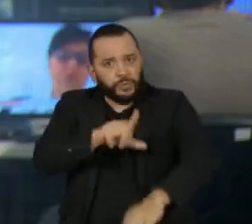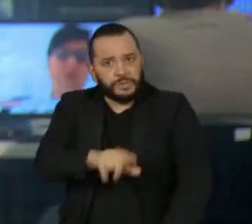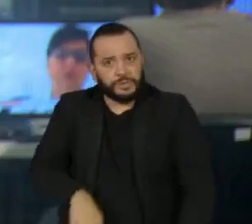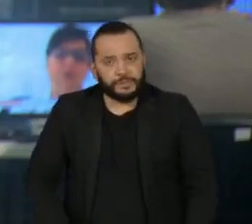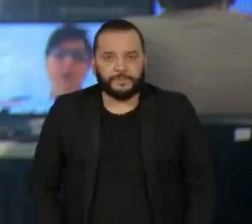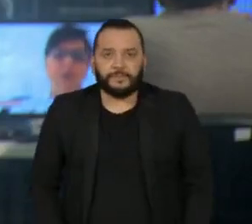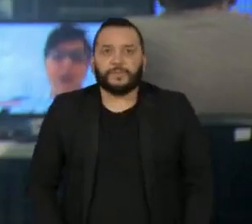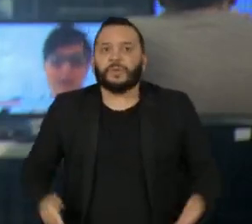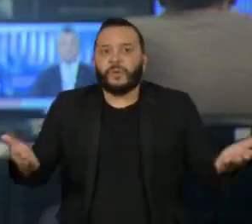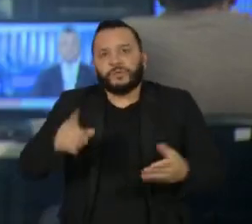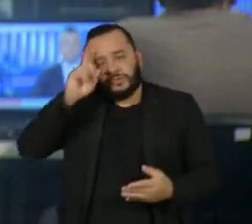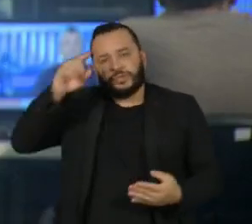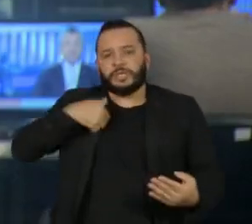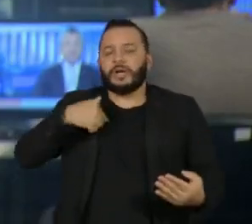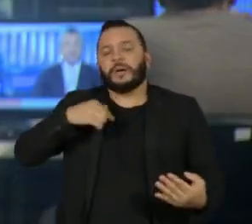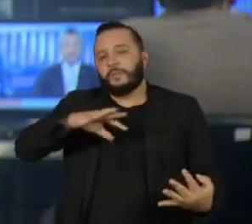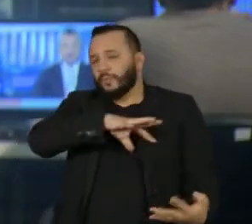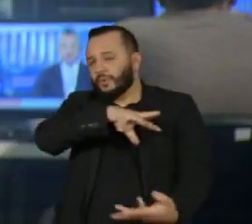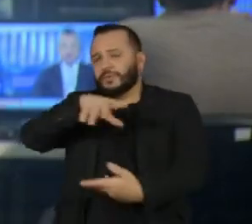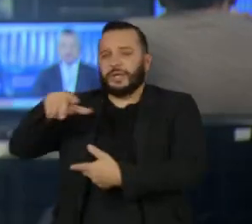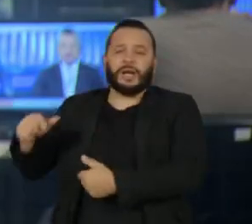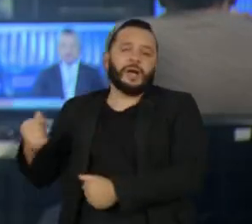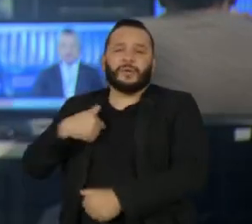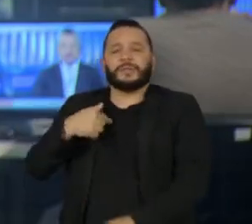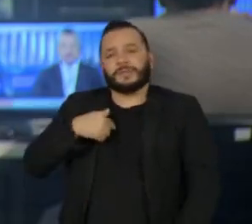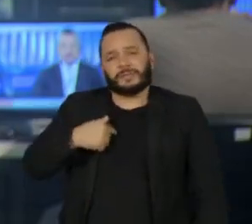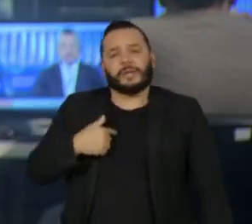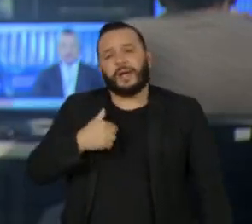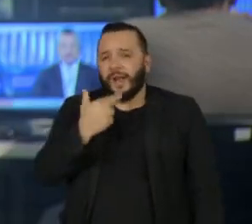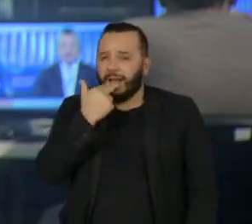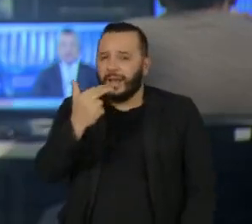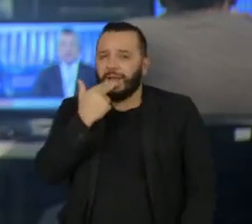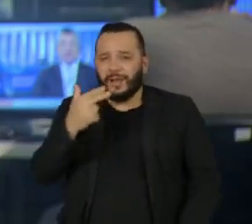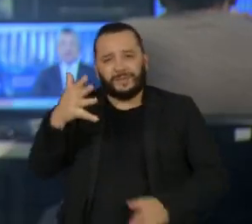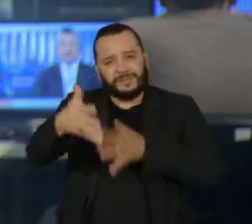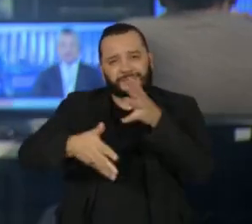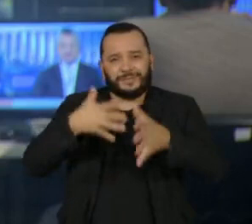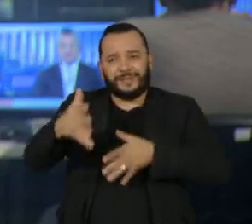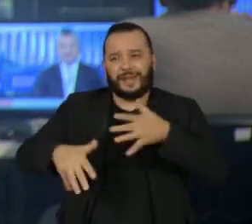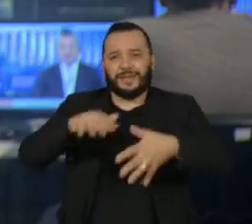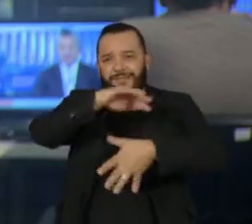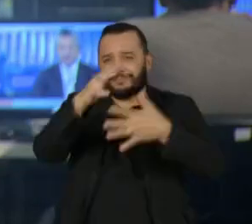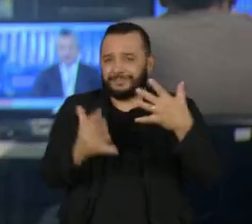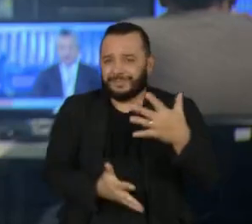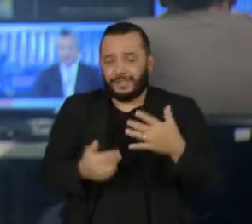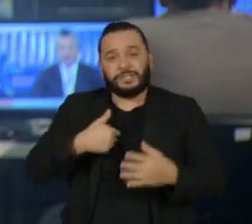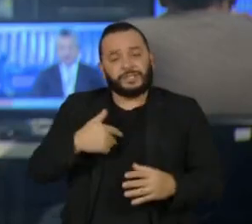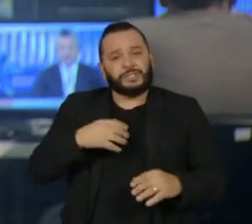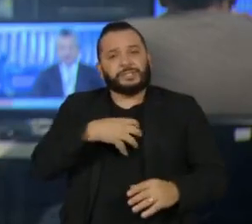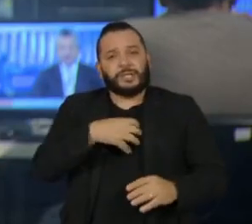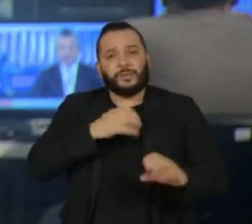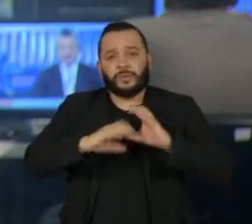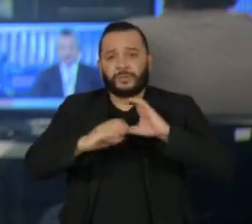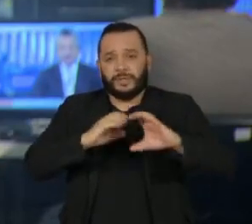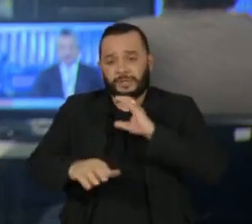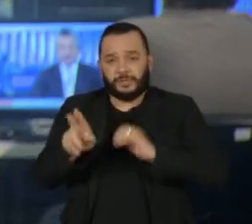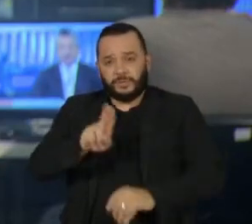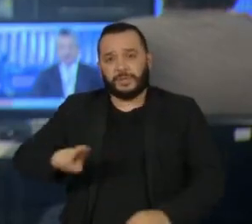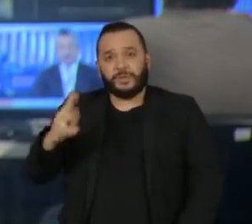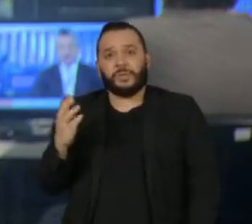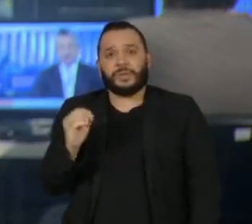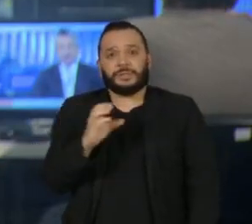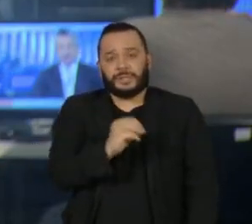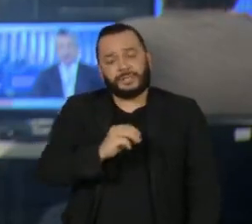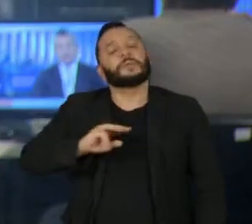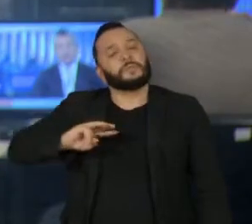Hoje é o Dia Mundial da Linguagem de Sinais. Essa é a forma de comunicação utilizada por cerca de 400 milhões de